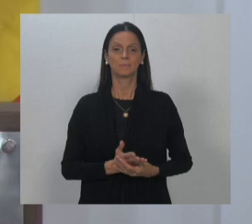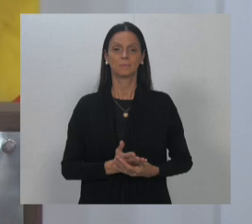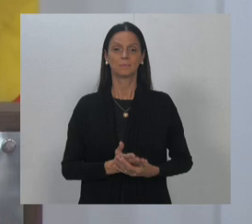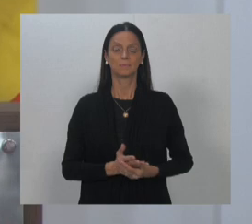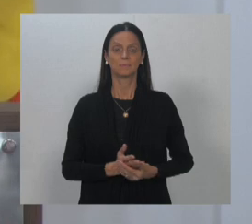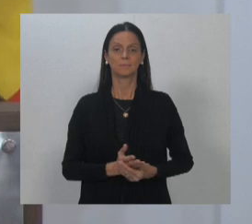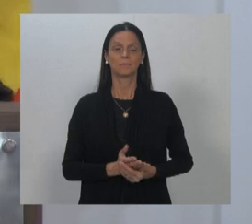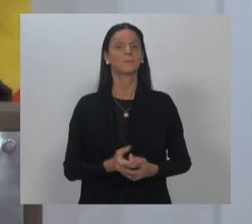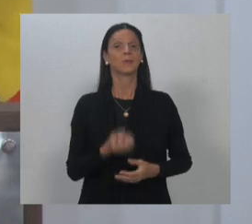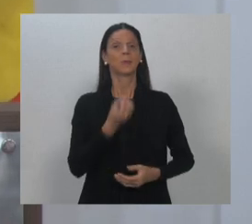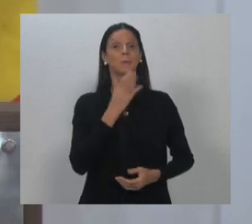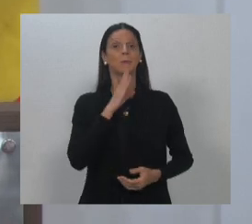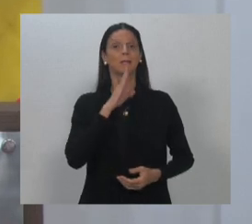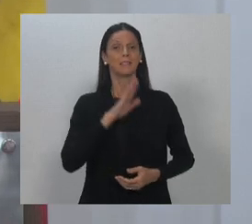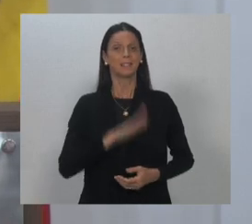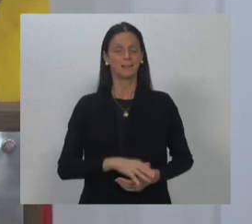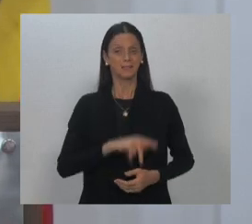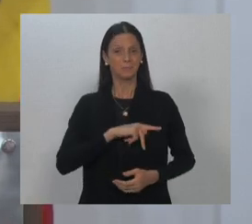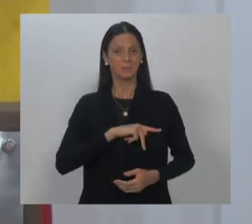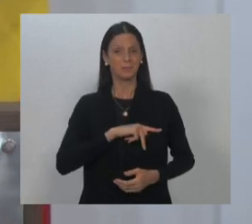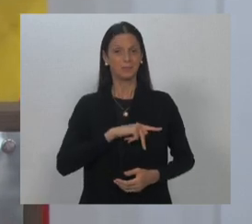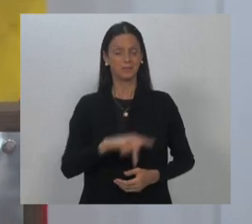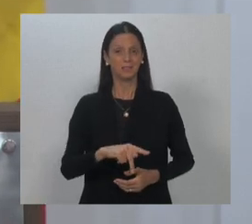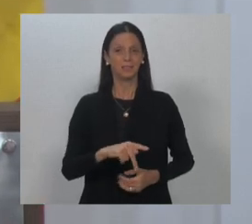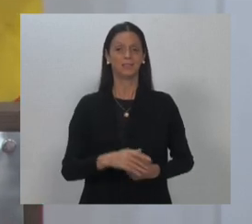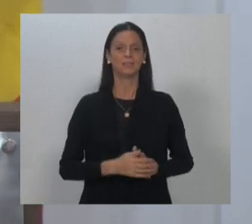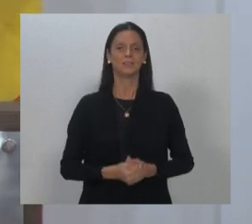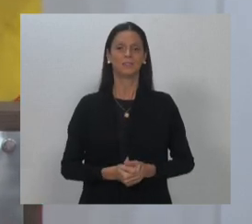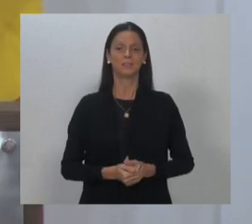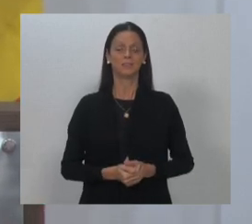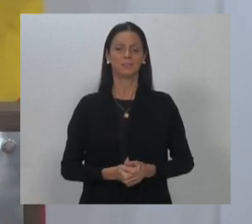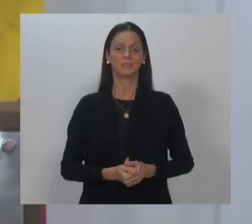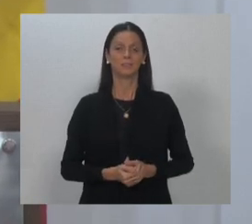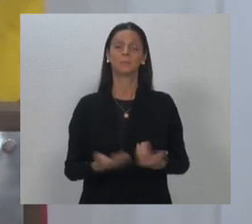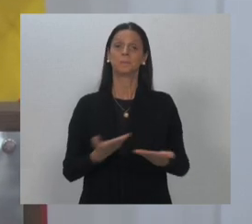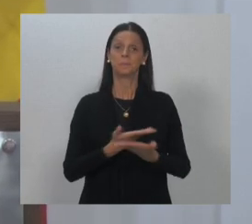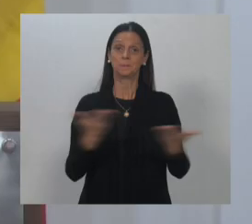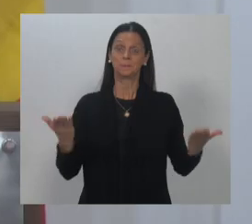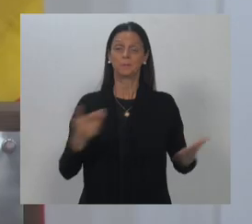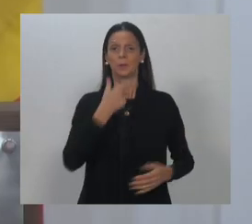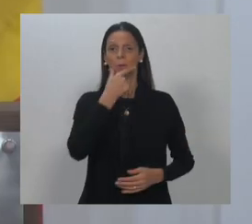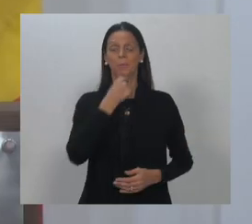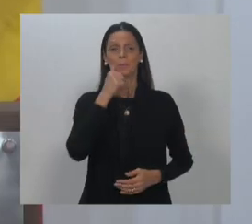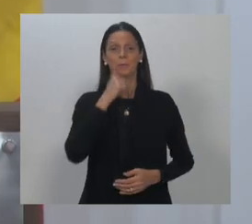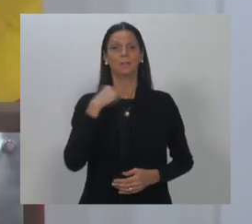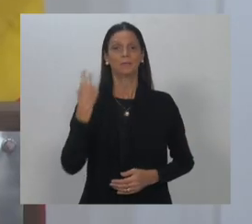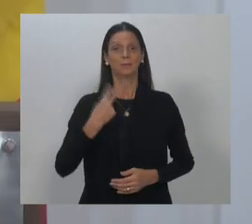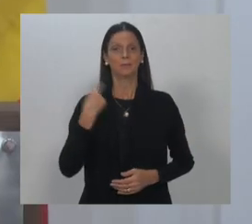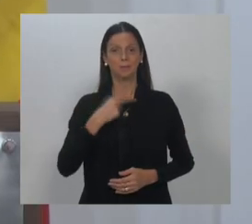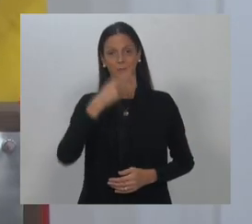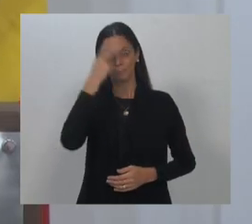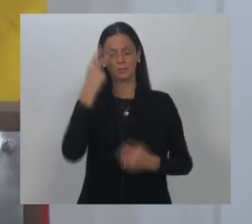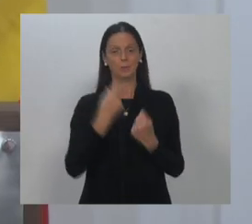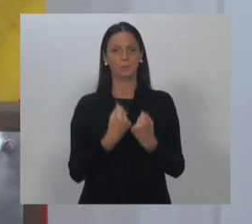Boa tarde, senhor presidente, senhores vereadores, vereadoras, pessoal da plateia.